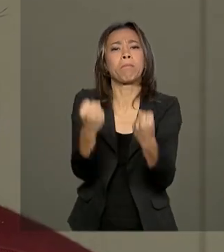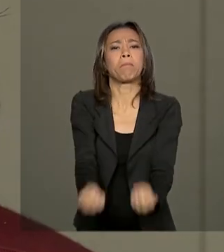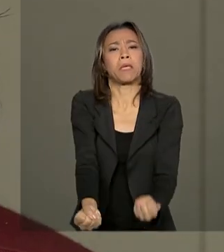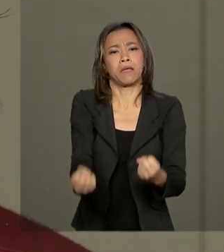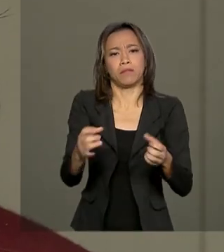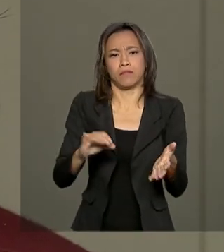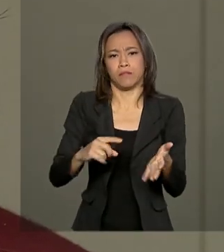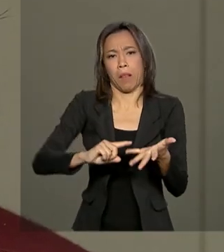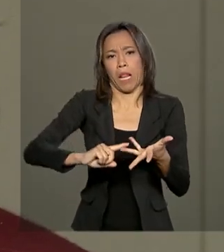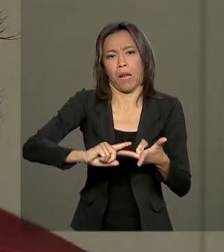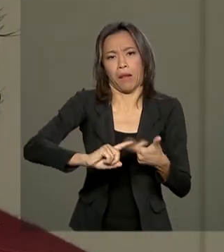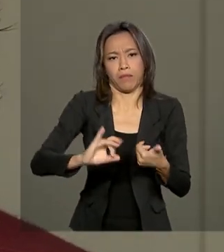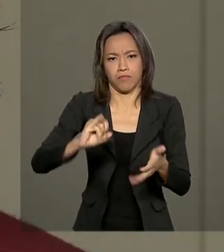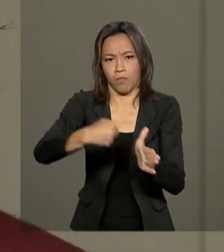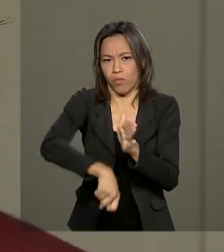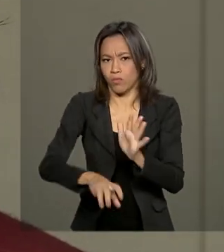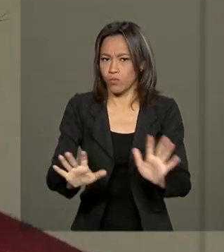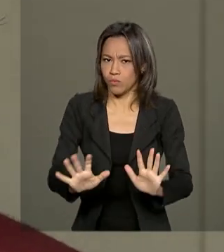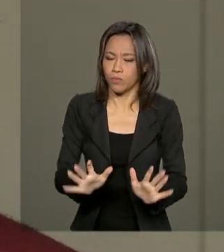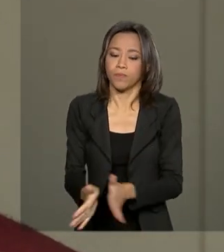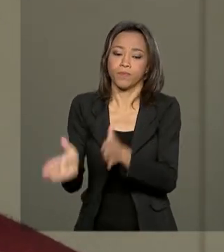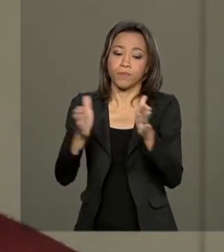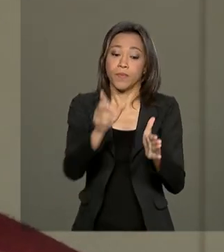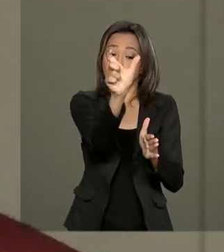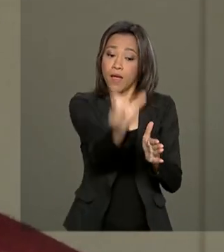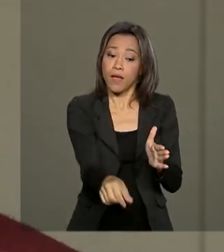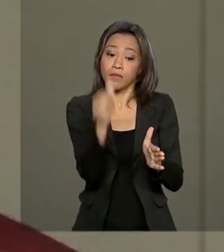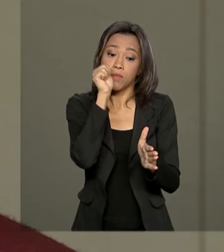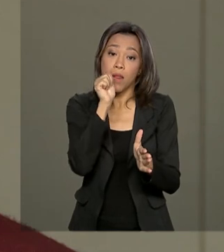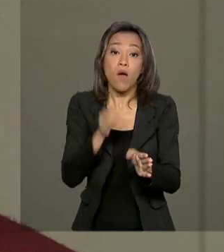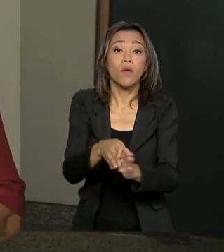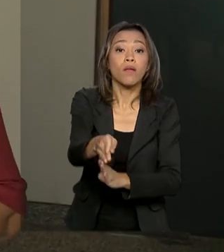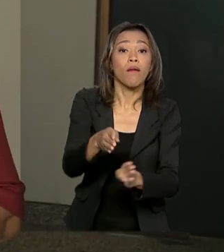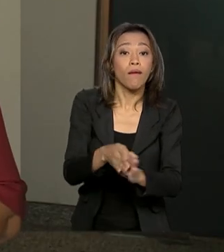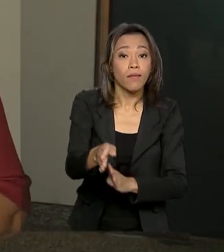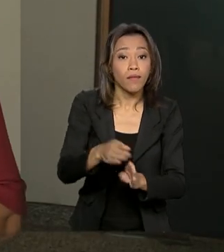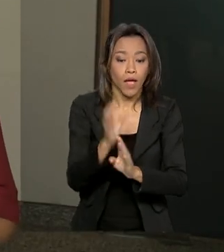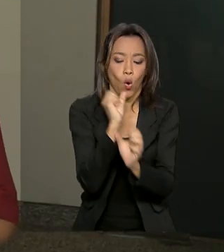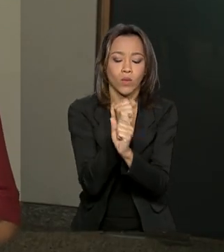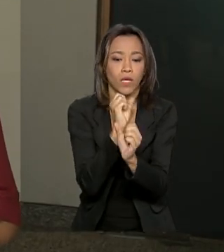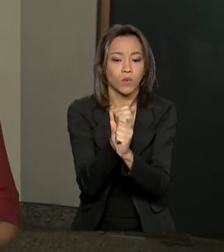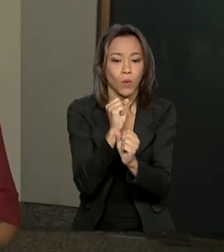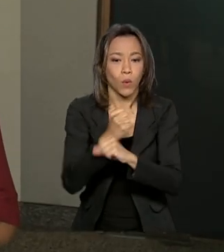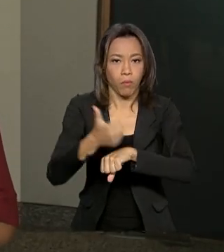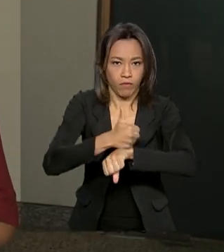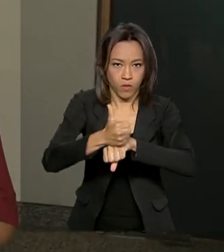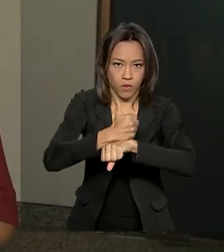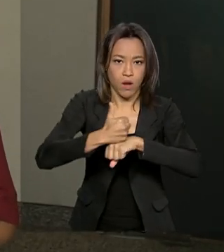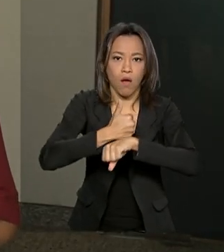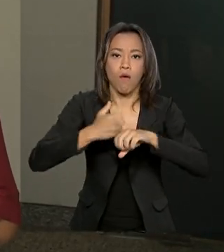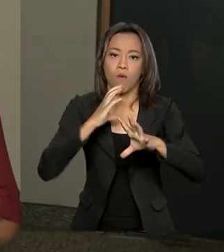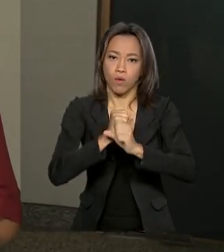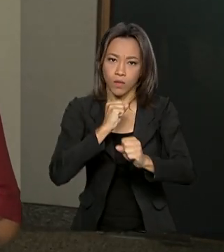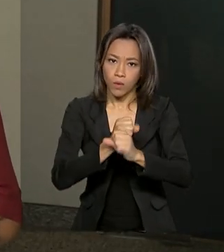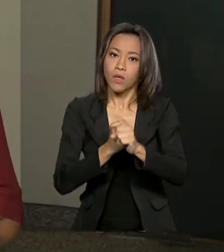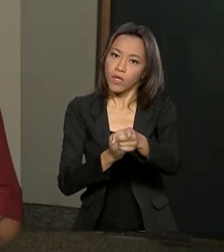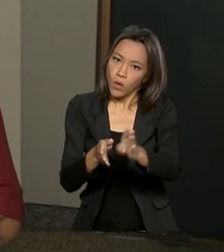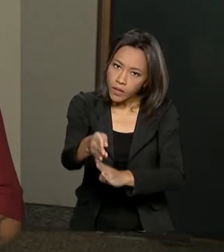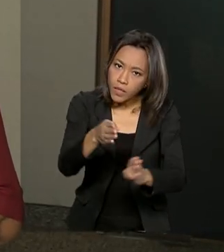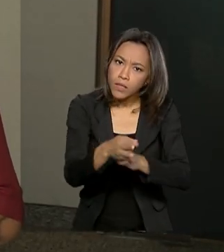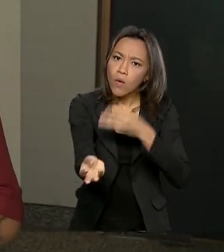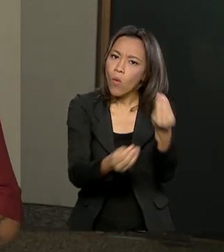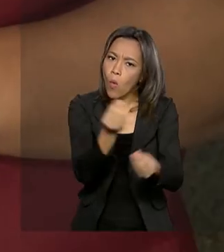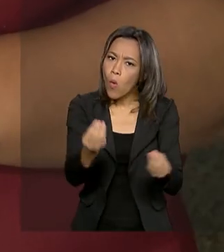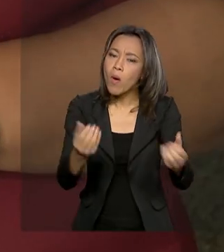Há 26 anos, esta contadora auxilia quem quer empreender a montar o próprio negócio, e notou um